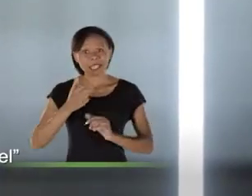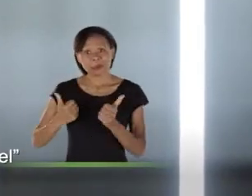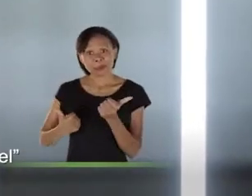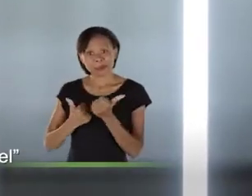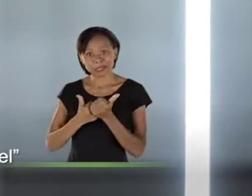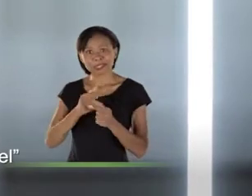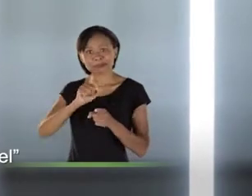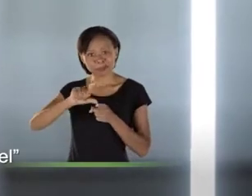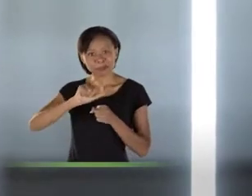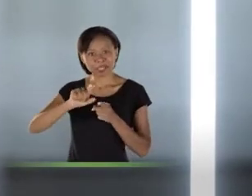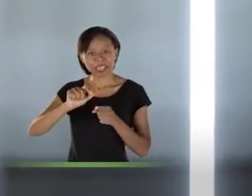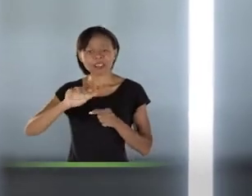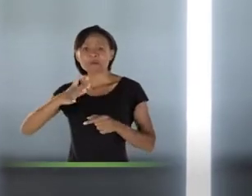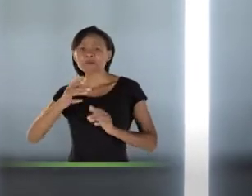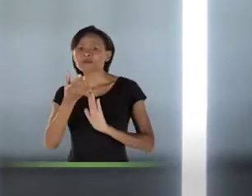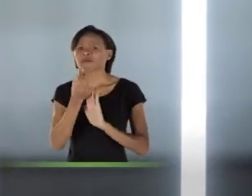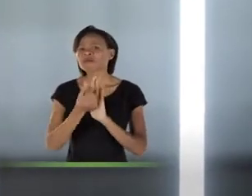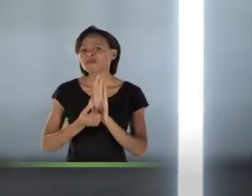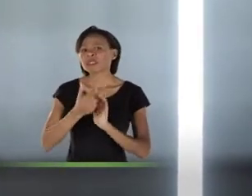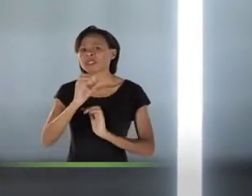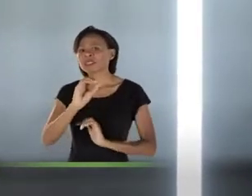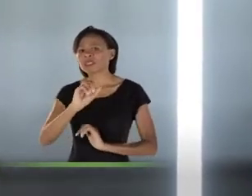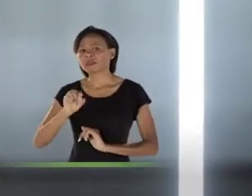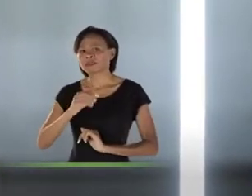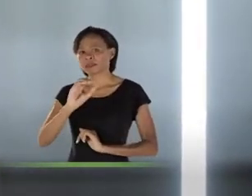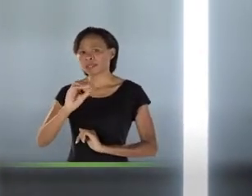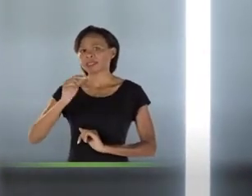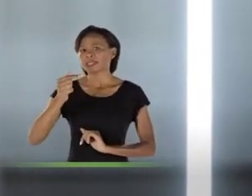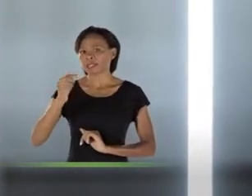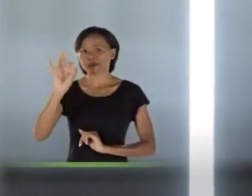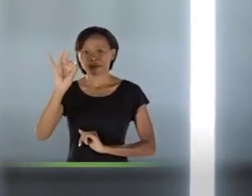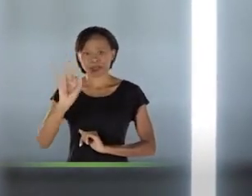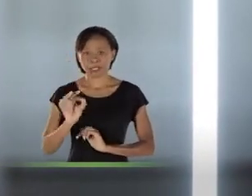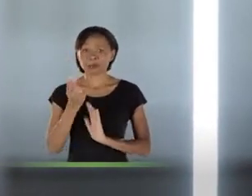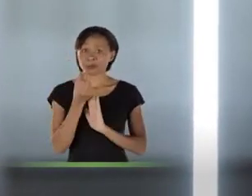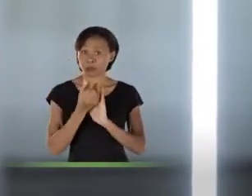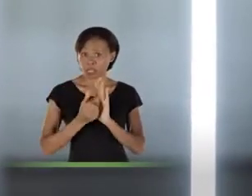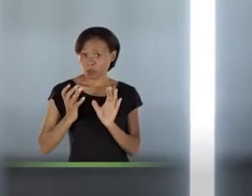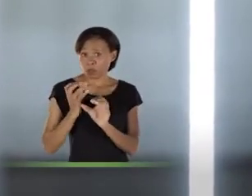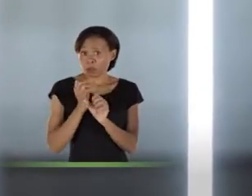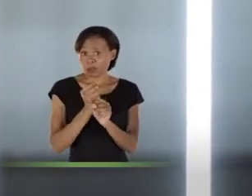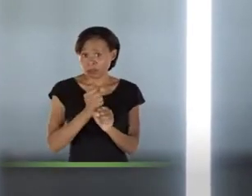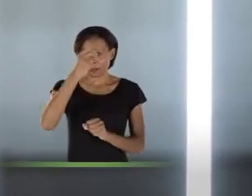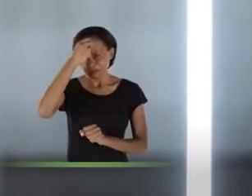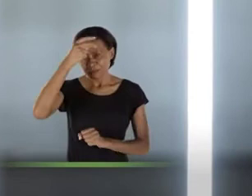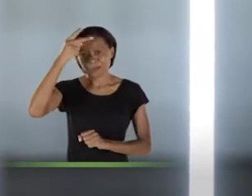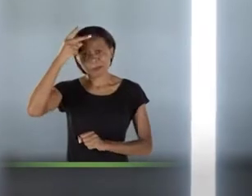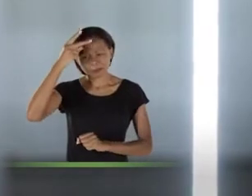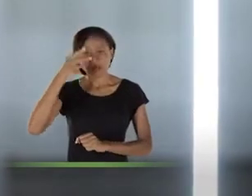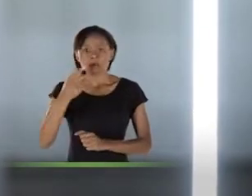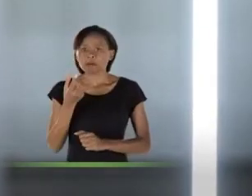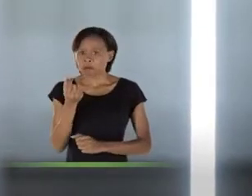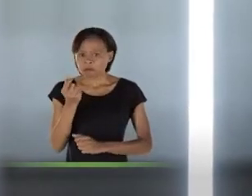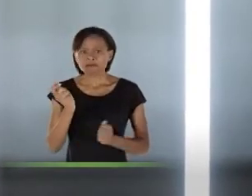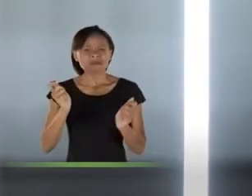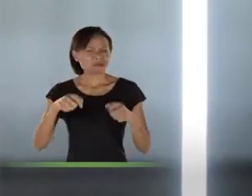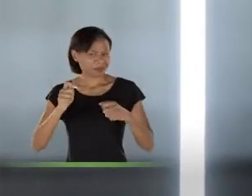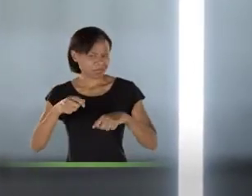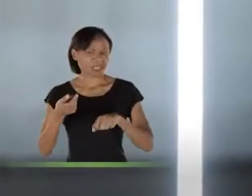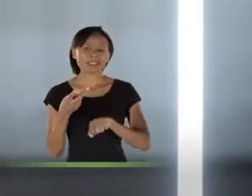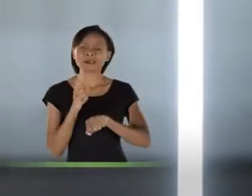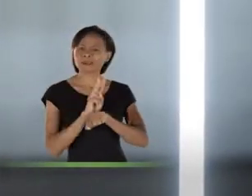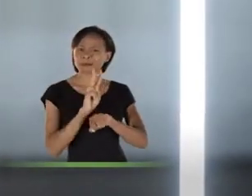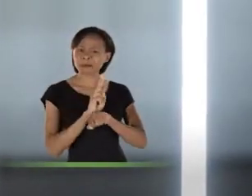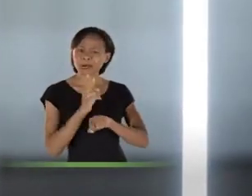e o Auxílio Aluguel representa apenas 0,07% do orçamento total da Prefeitura. Um